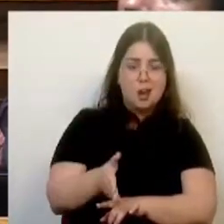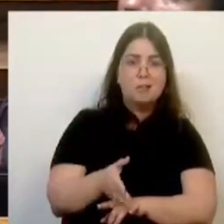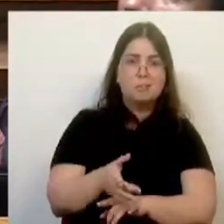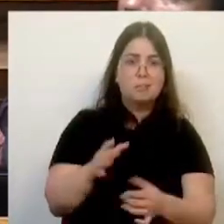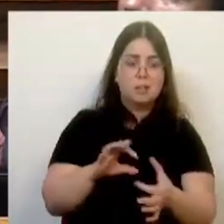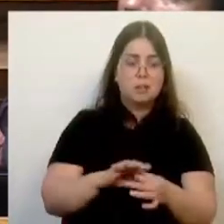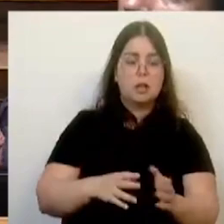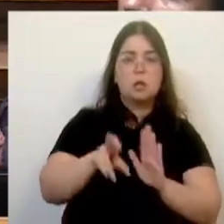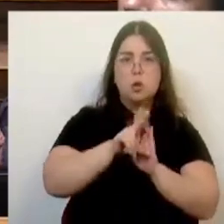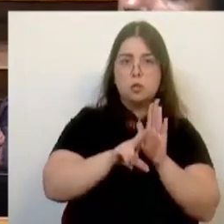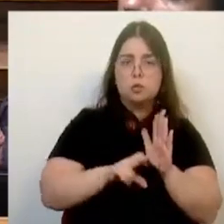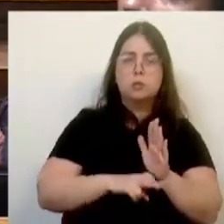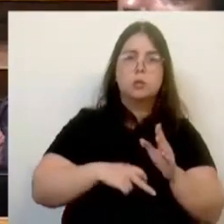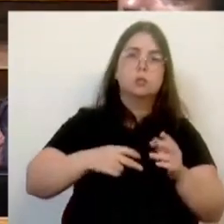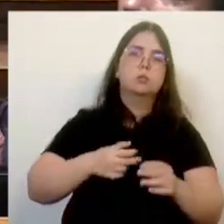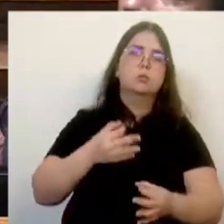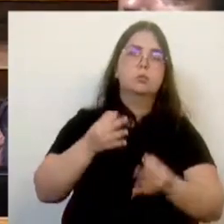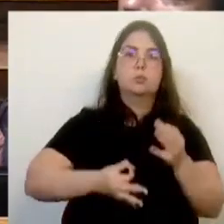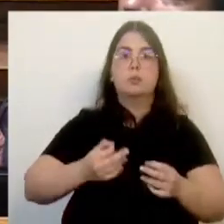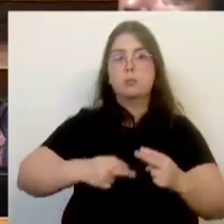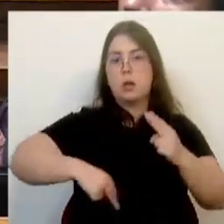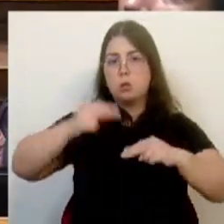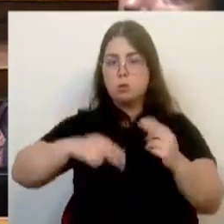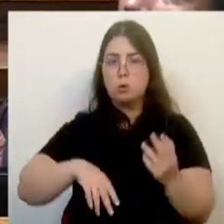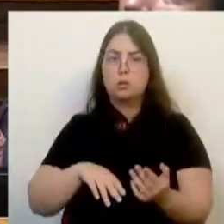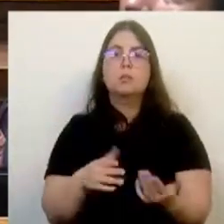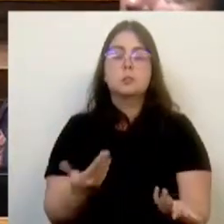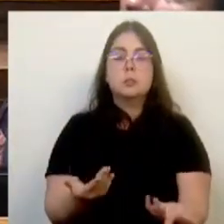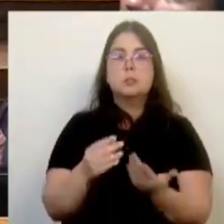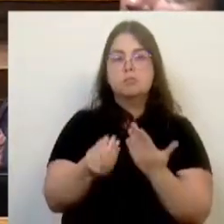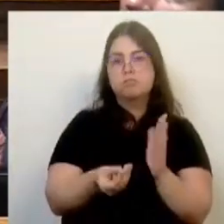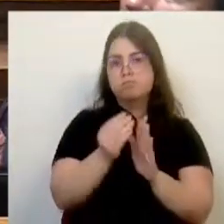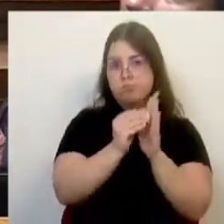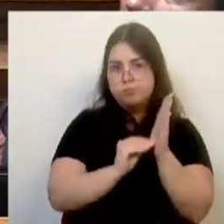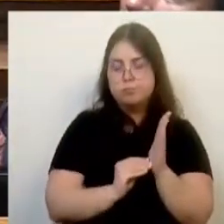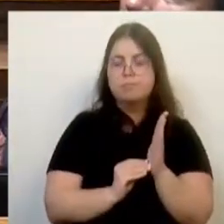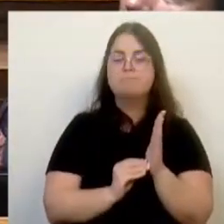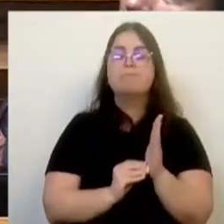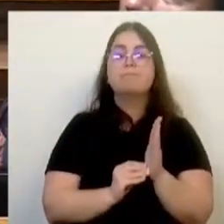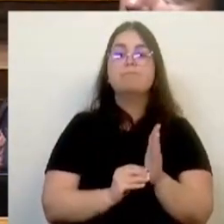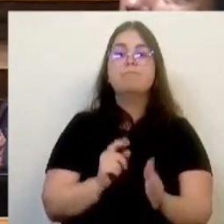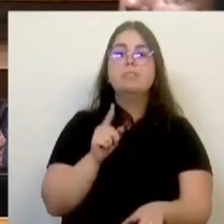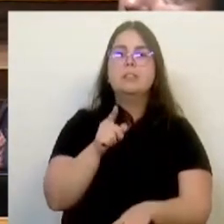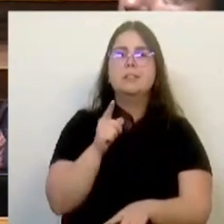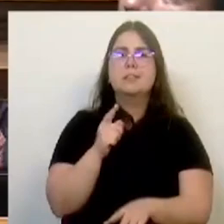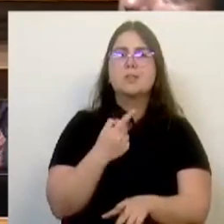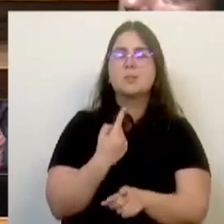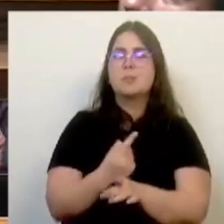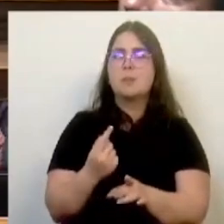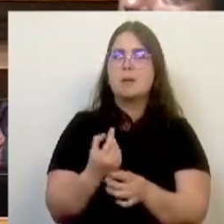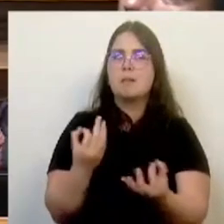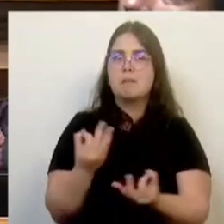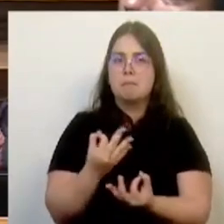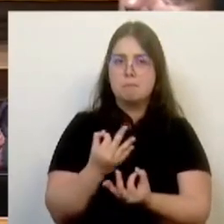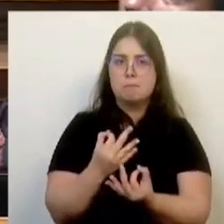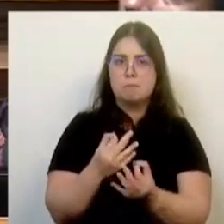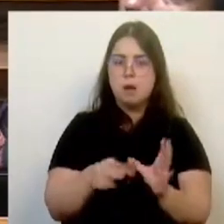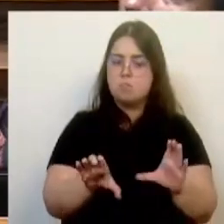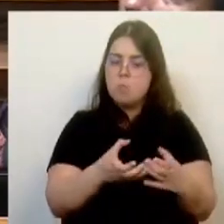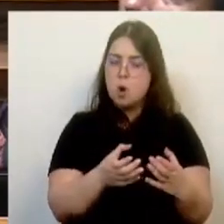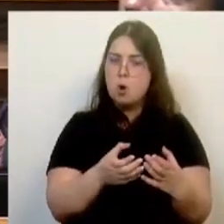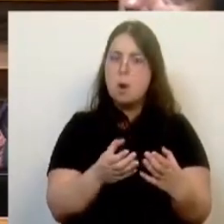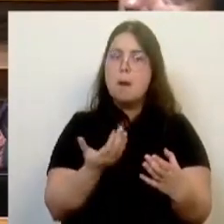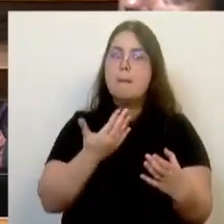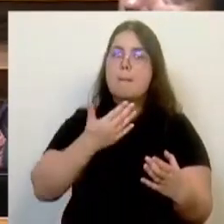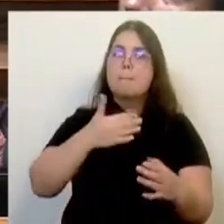aqui referiu. E essas questões prendem-se não só com aquilo que foi a concessão em si mesma, mas o modo